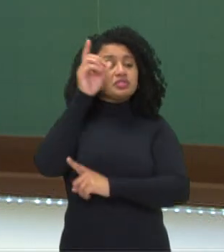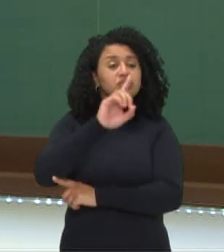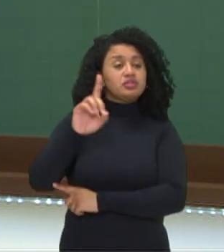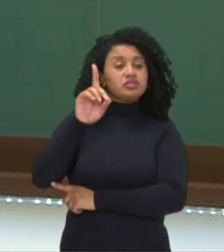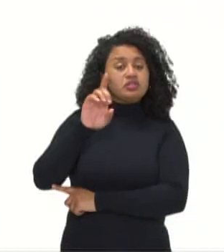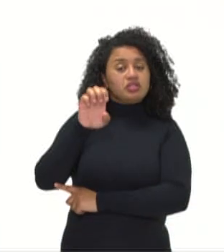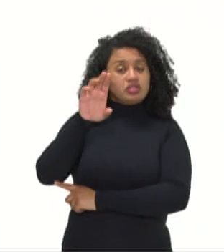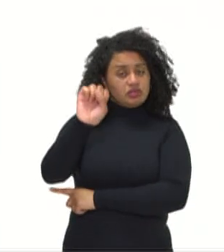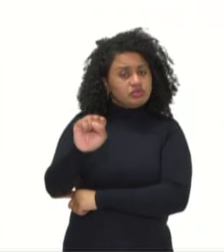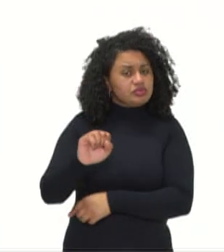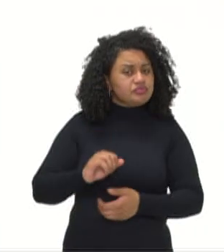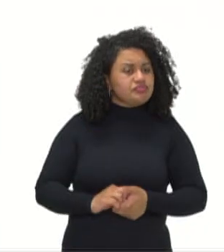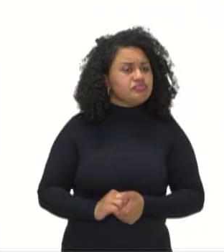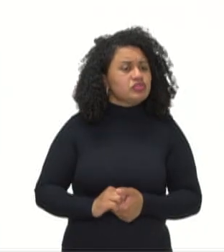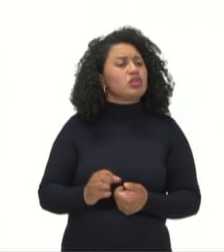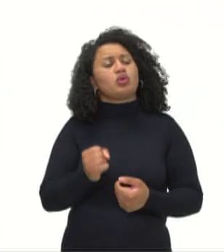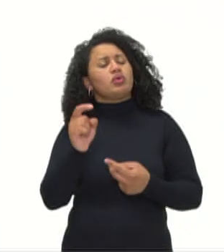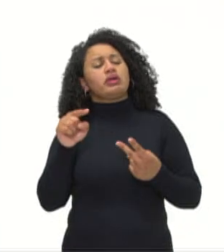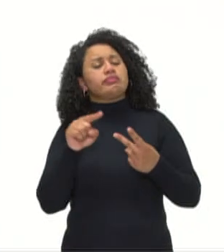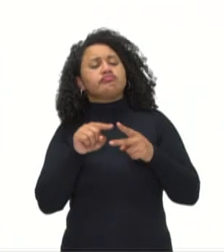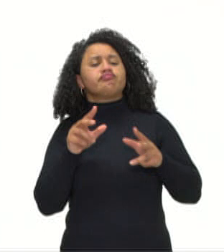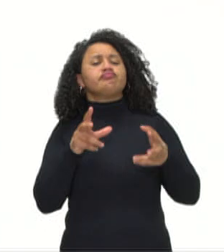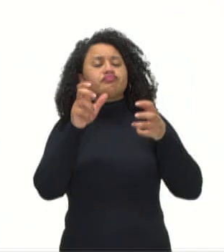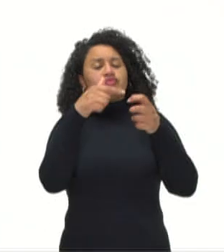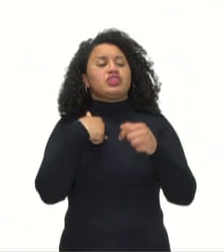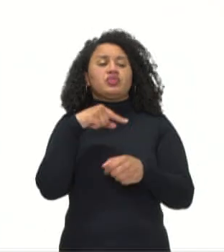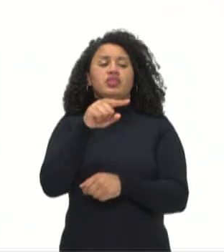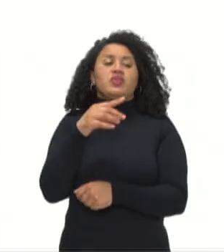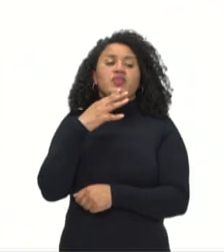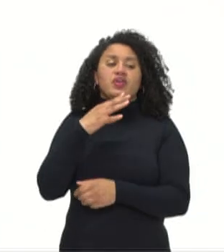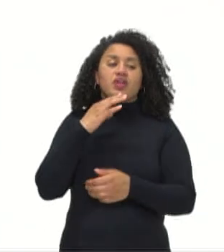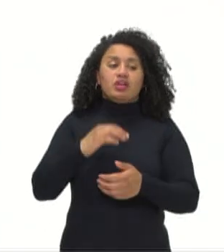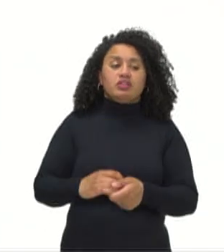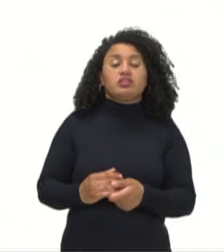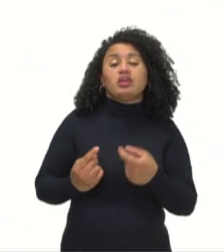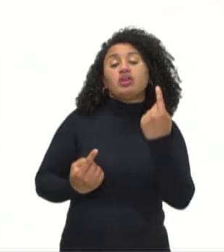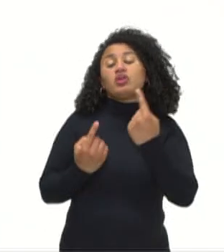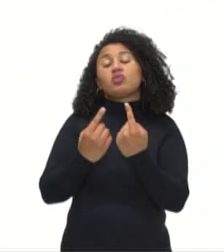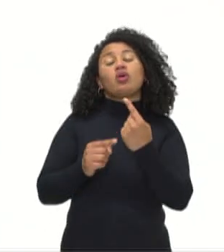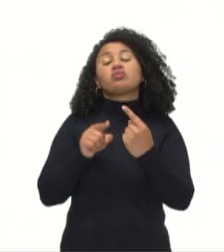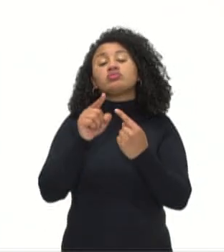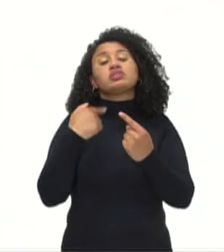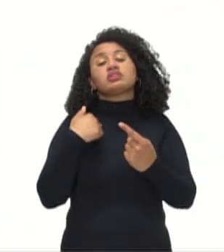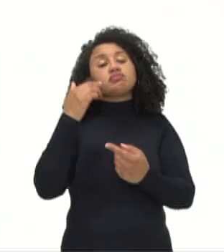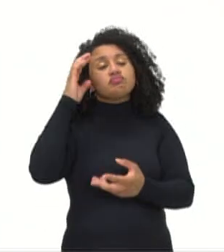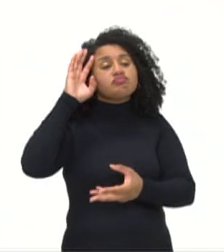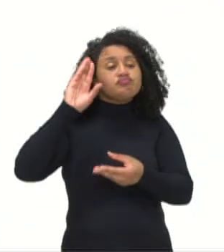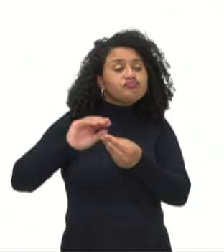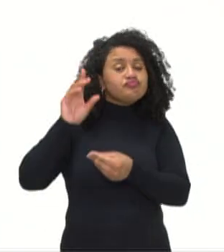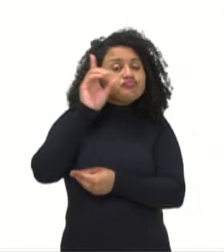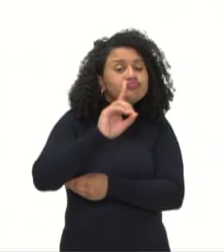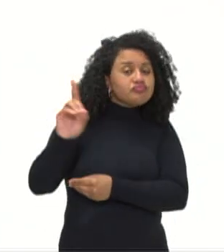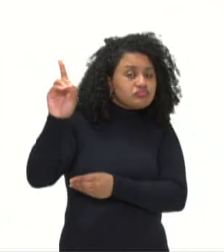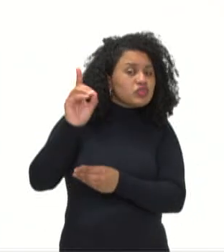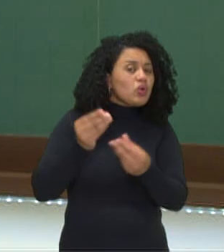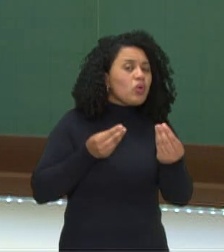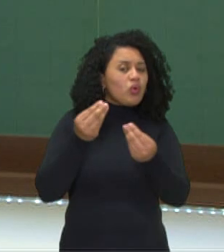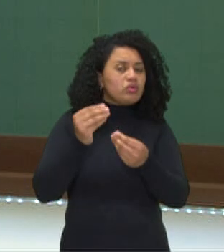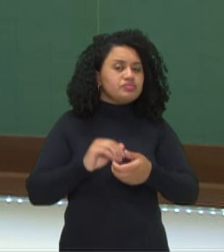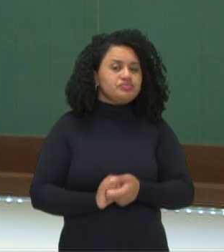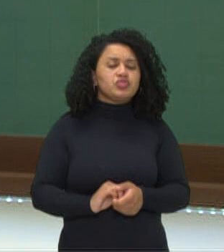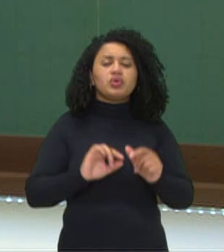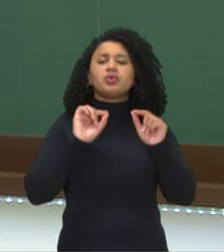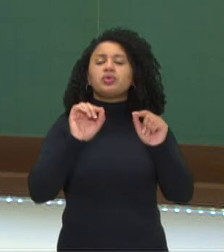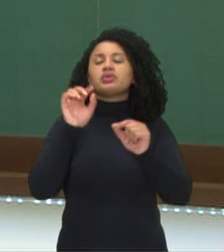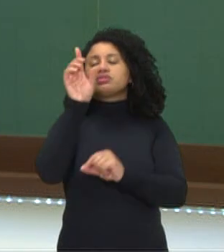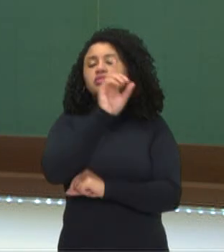Deus? Quais concepções de Deus você conhece? Como você compreende Deus? O que